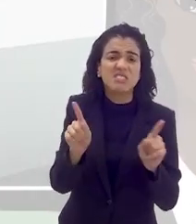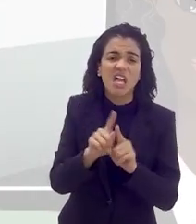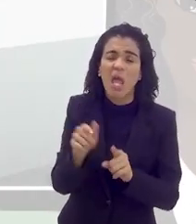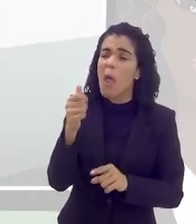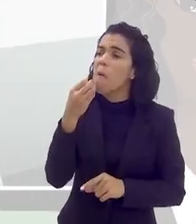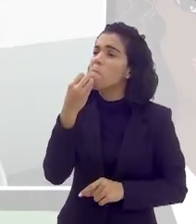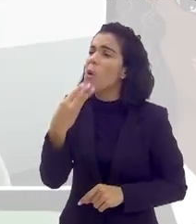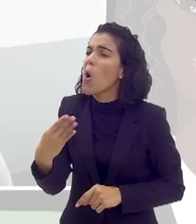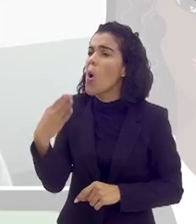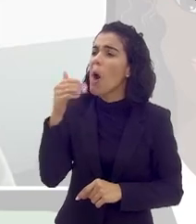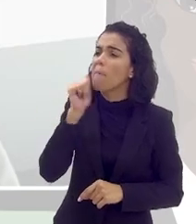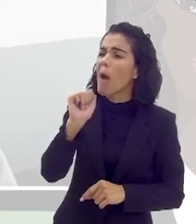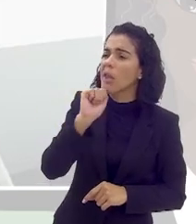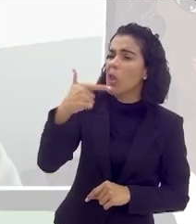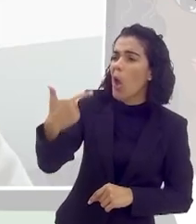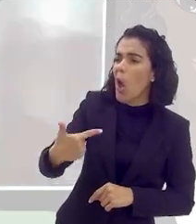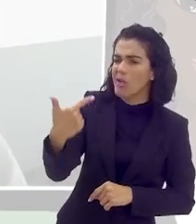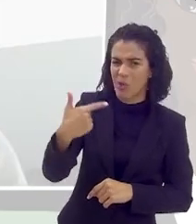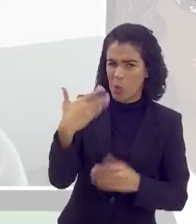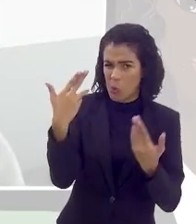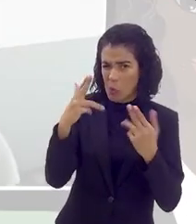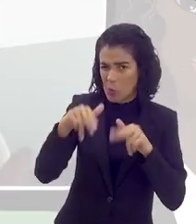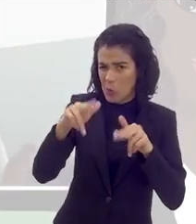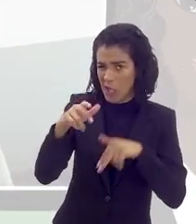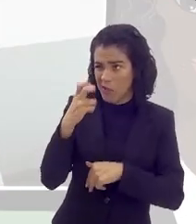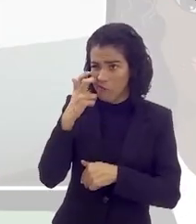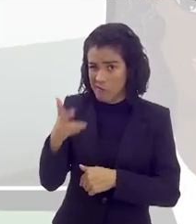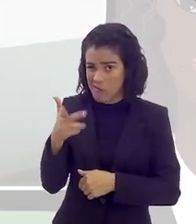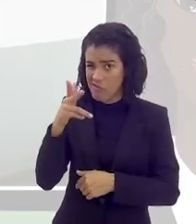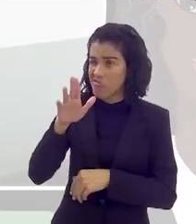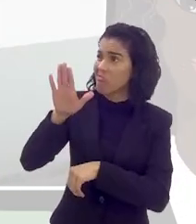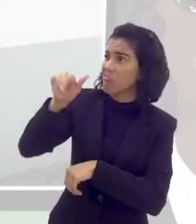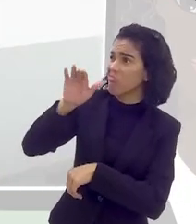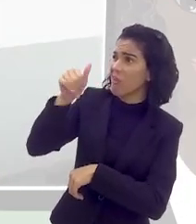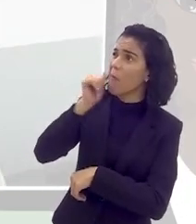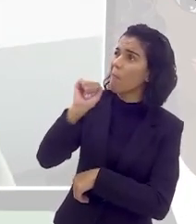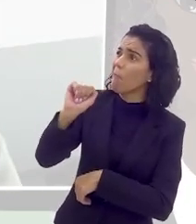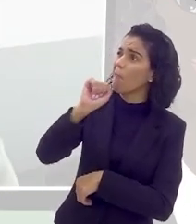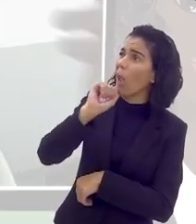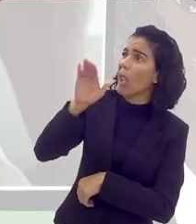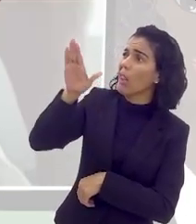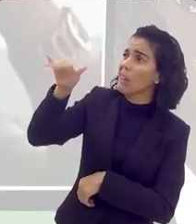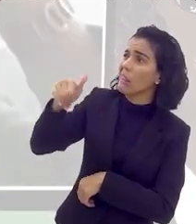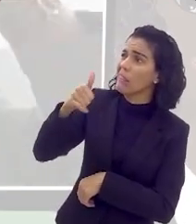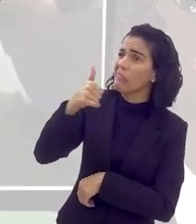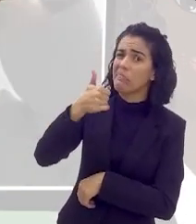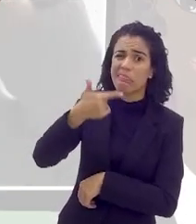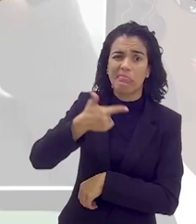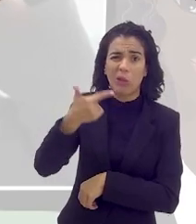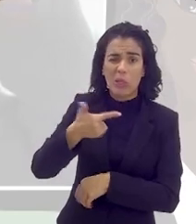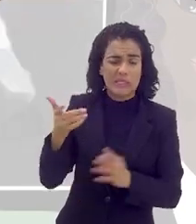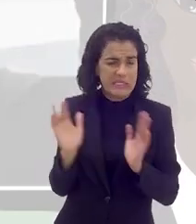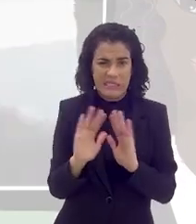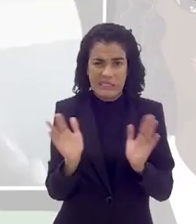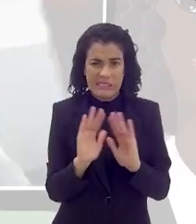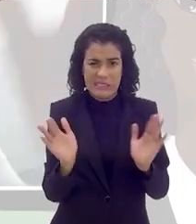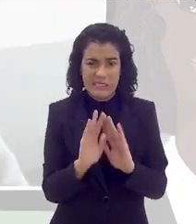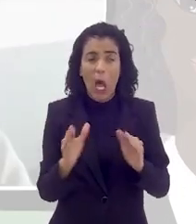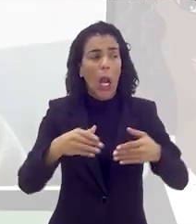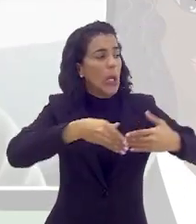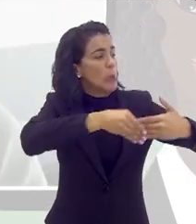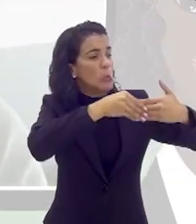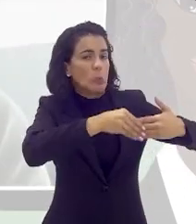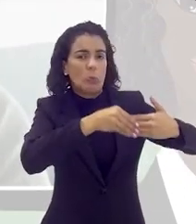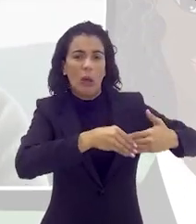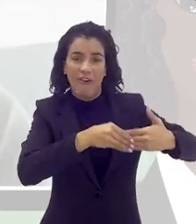não precisa ser nem boadrasta, nem madrasta, eu nunca nem vi criança chamar a mulher de madrasta, assim, ah, vem cá madrasta, ô madrasta e